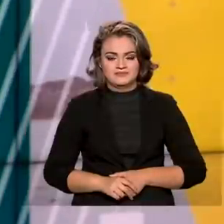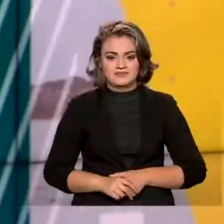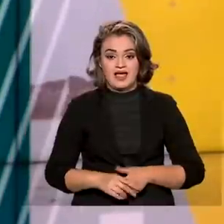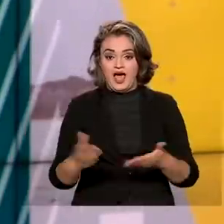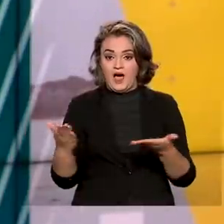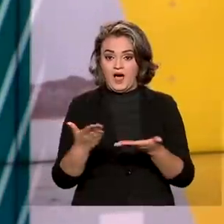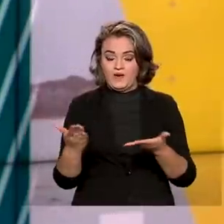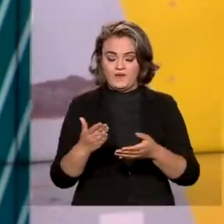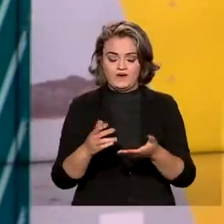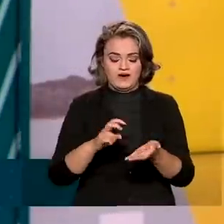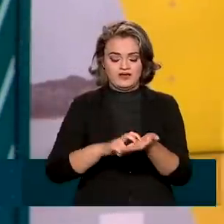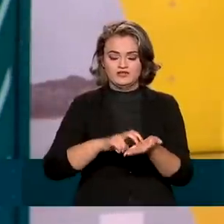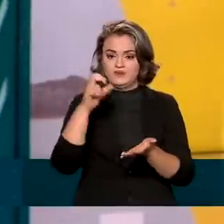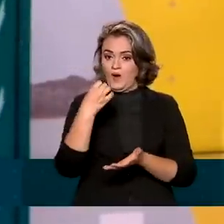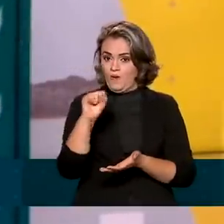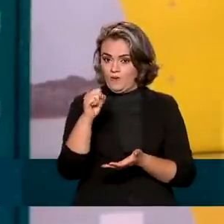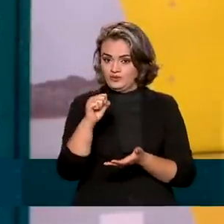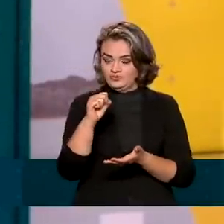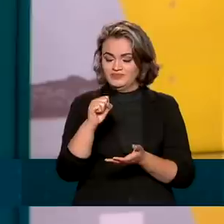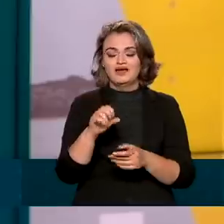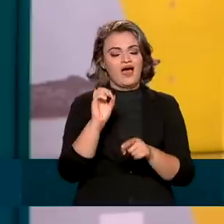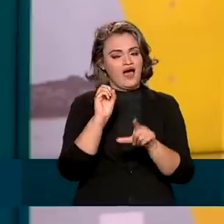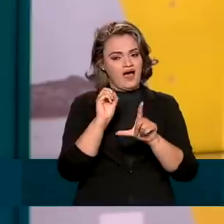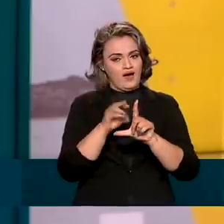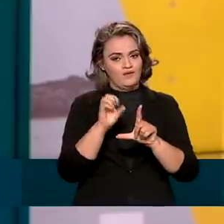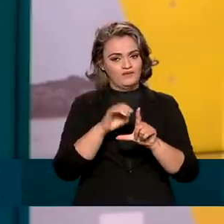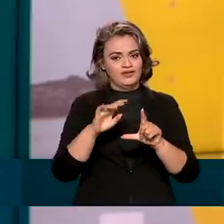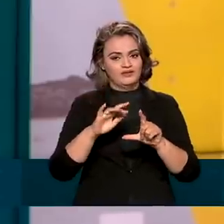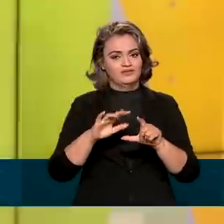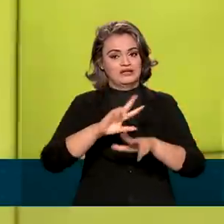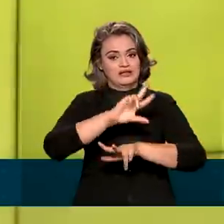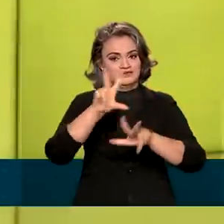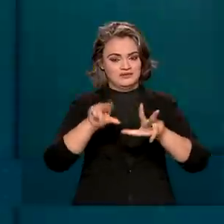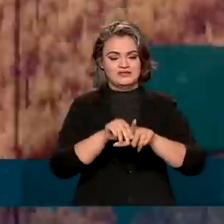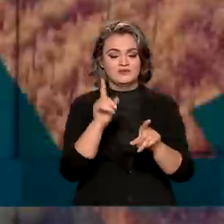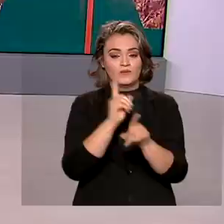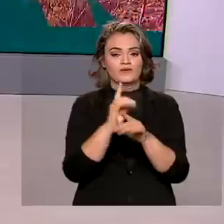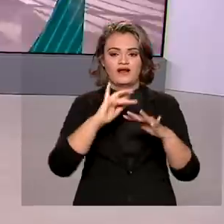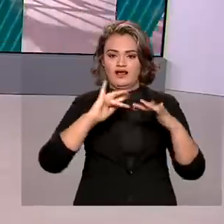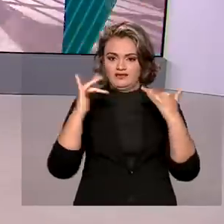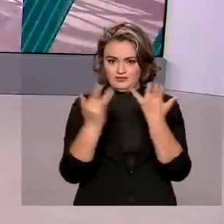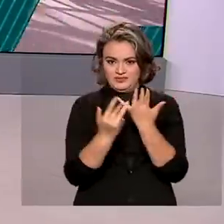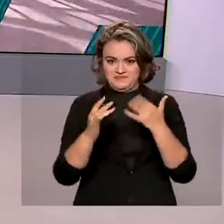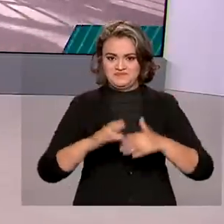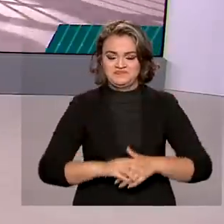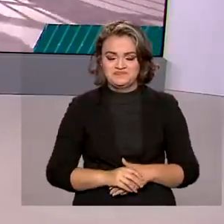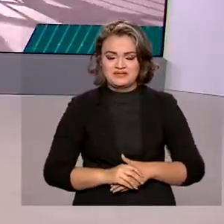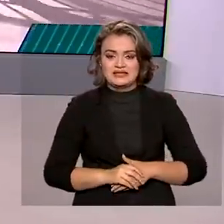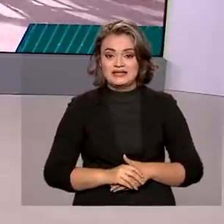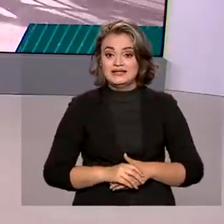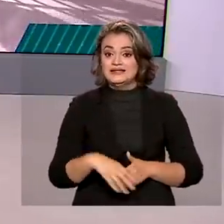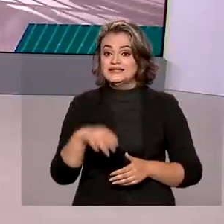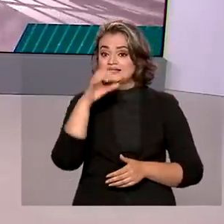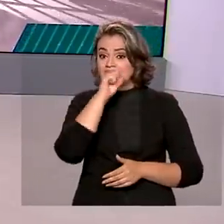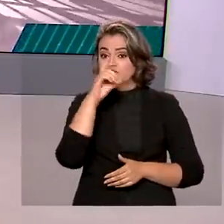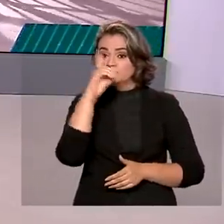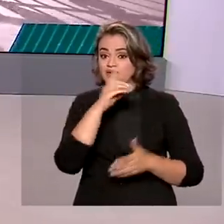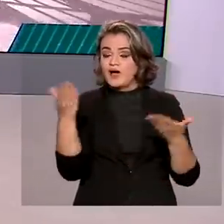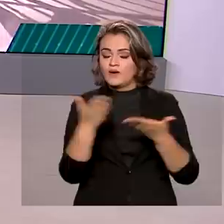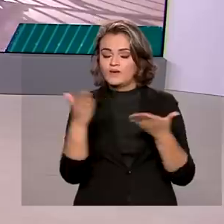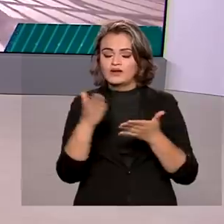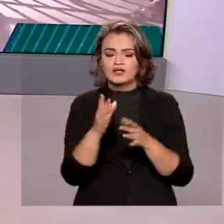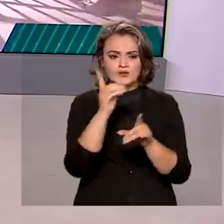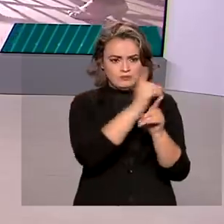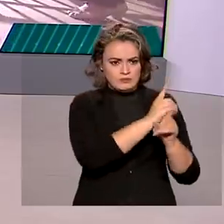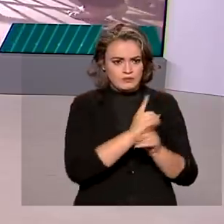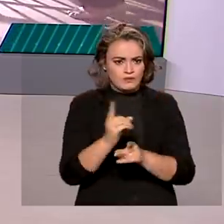Agora, 8 horas da manhã, estamos ao vivo pela TV Brasil e redes sociais. Neste fim de semana, foi registrada a